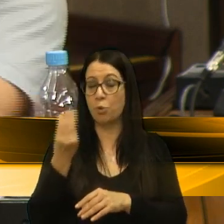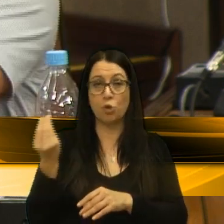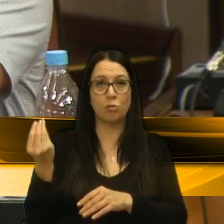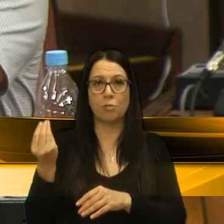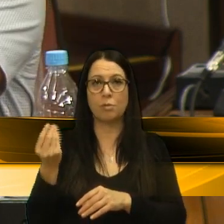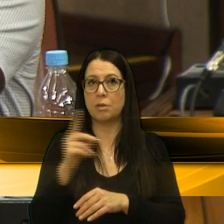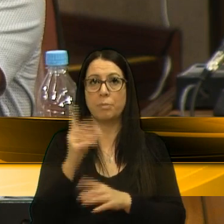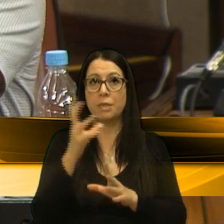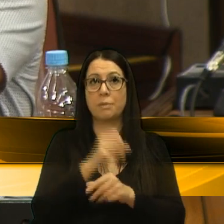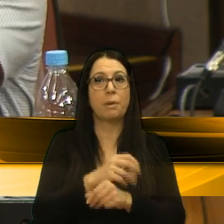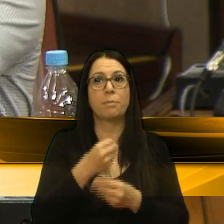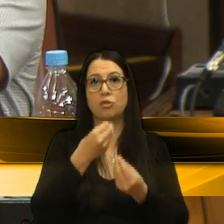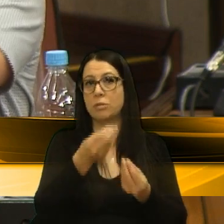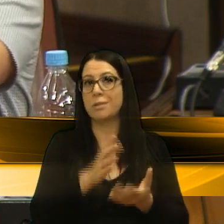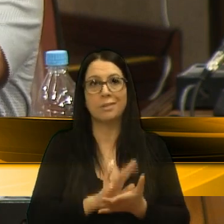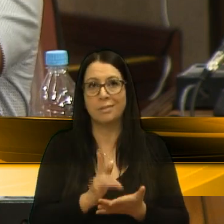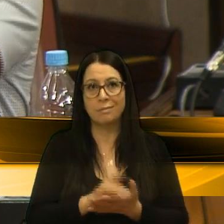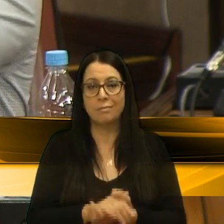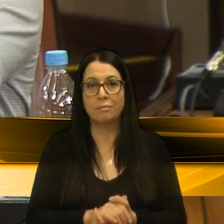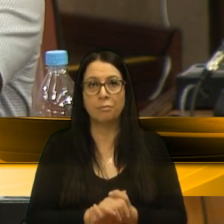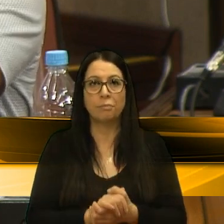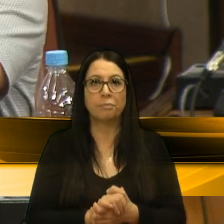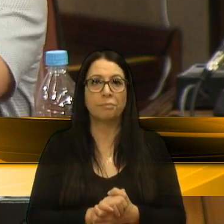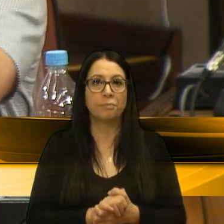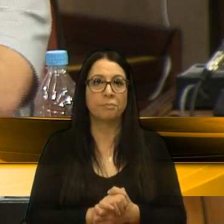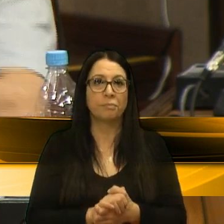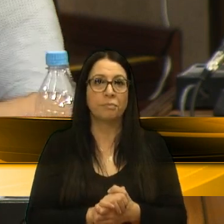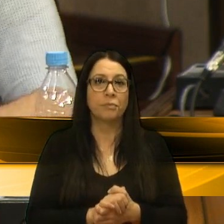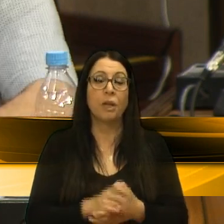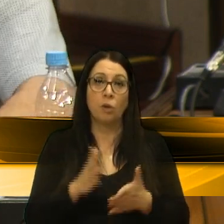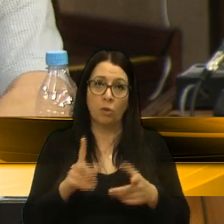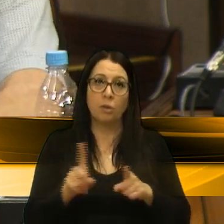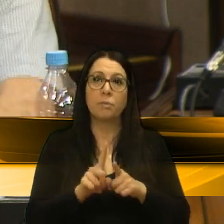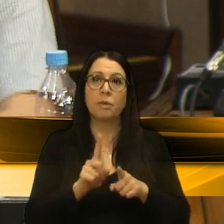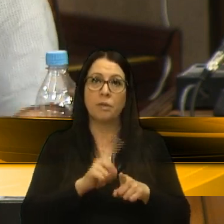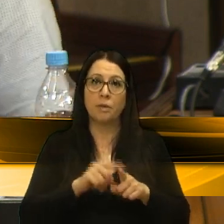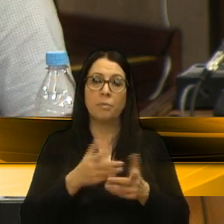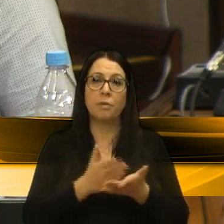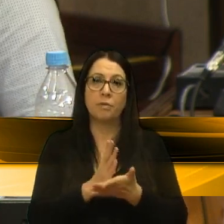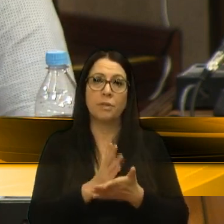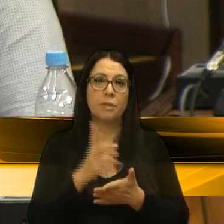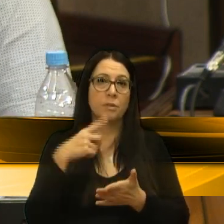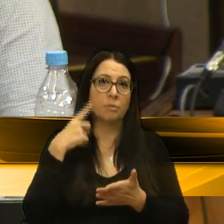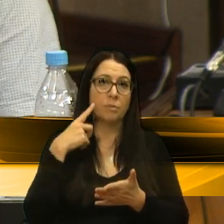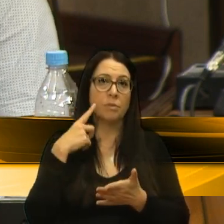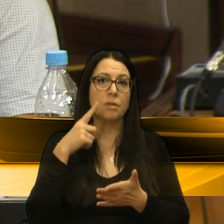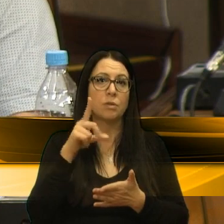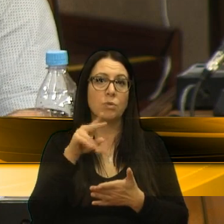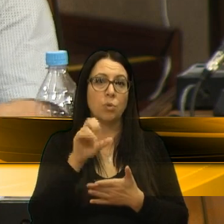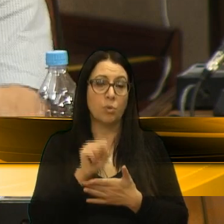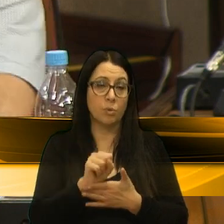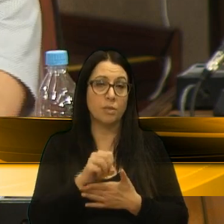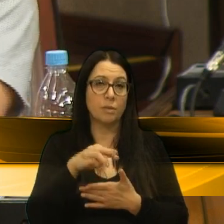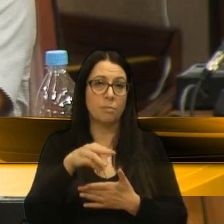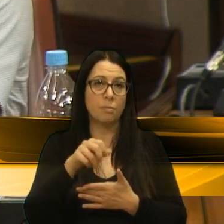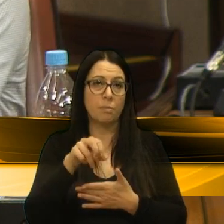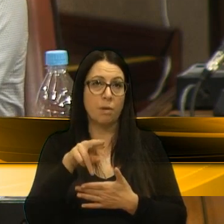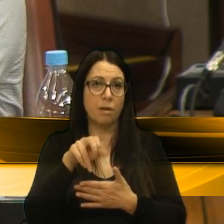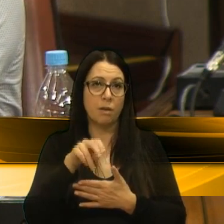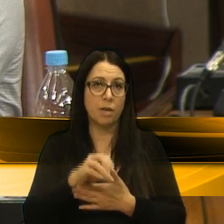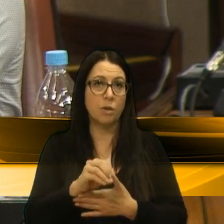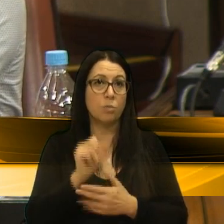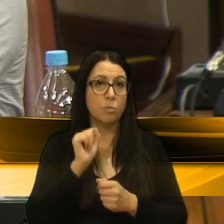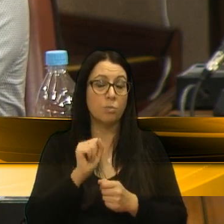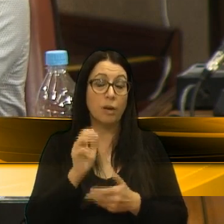os animais podiam ser doados. E agora, então, a partir da aprovação do deputado Luiz Marenco do projeto, nós podemos, então,